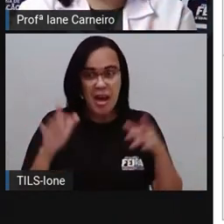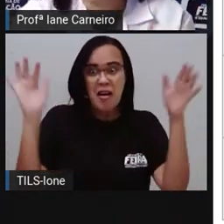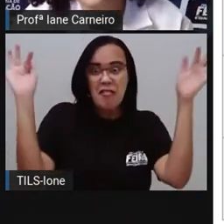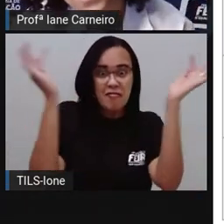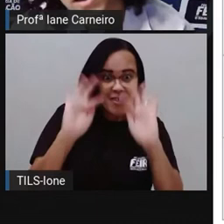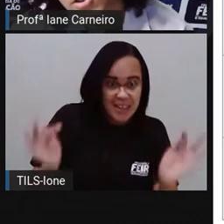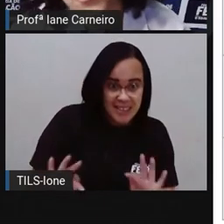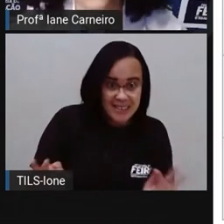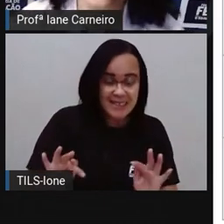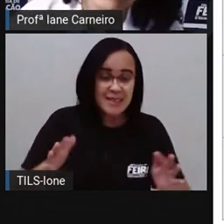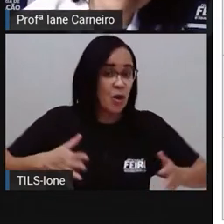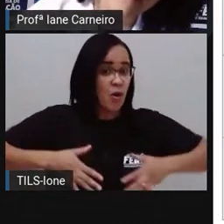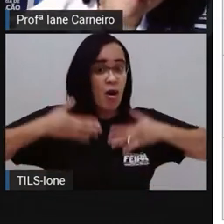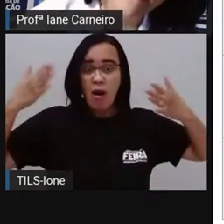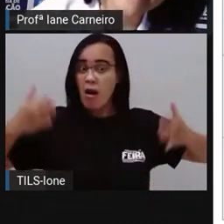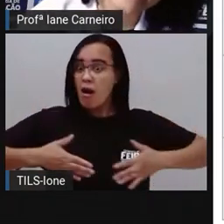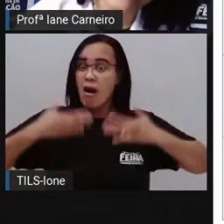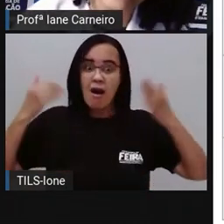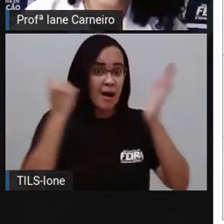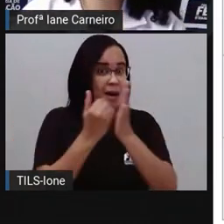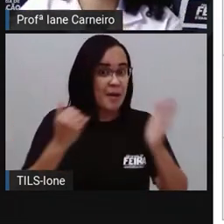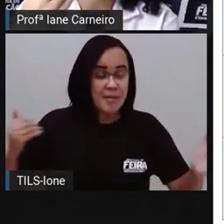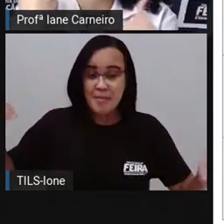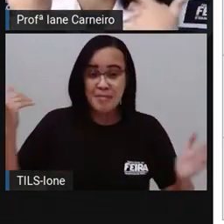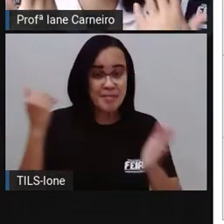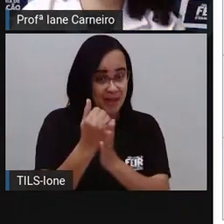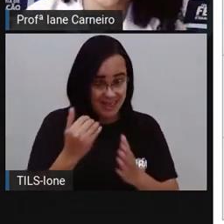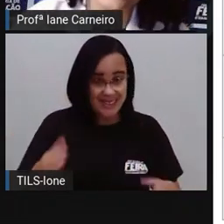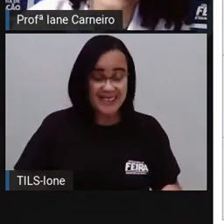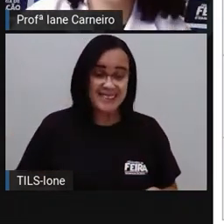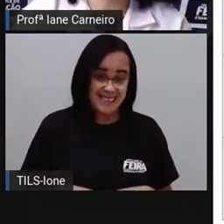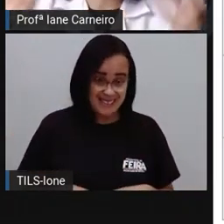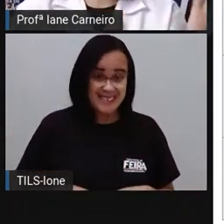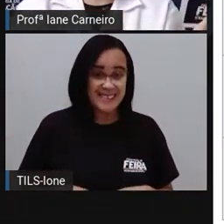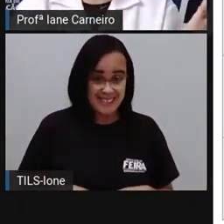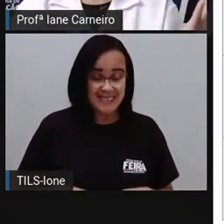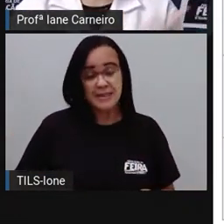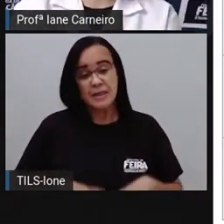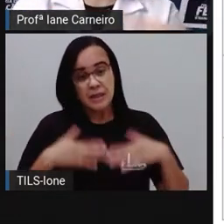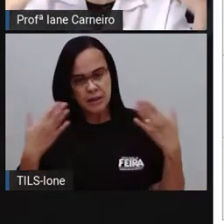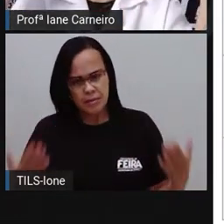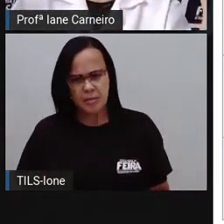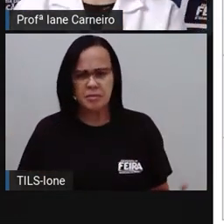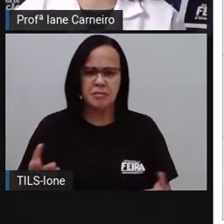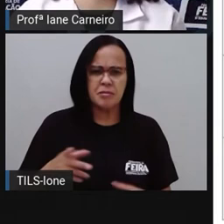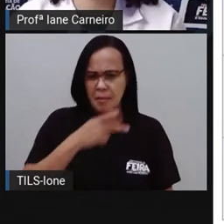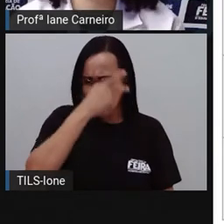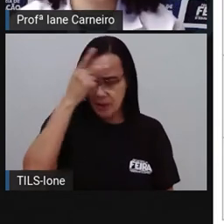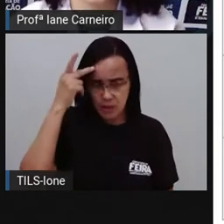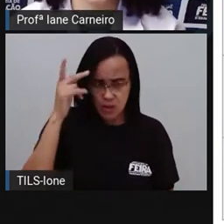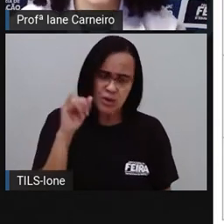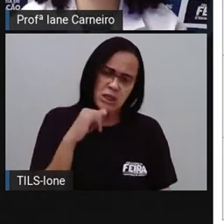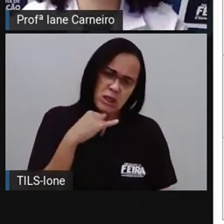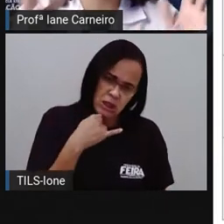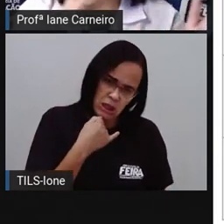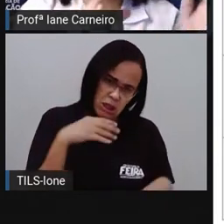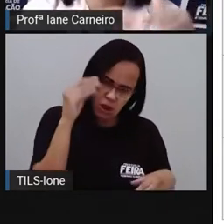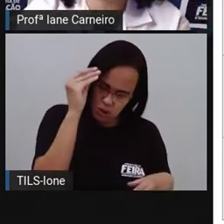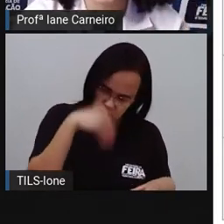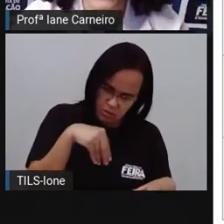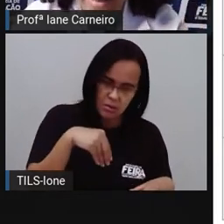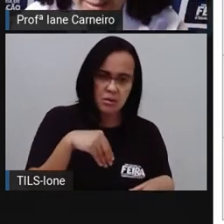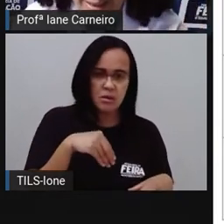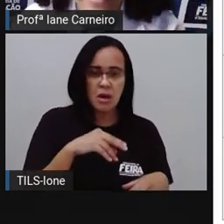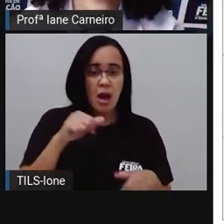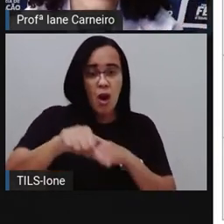uma pessoa que está triste, desanimada, né? É o oposto de quem está feliz e de quem está radiante. Certo? Então, a Pró vai